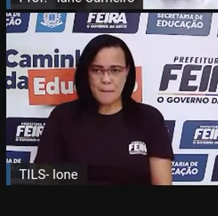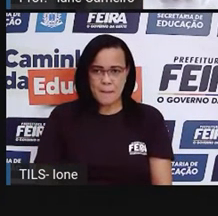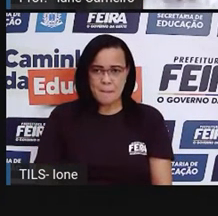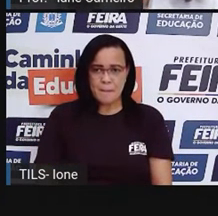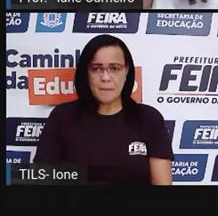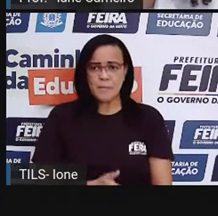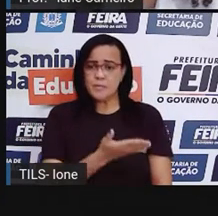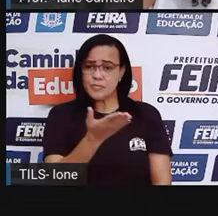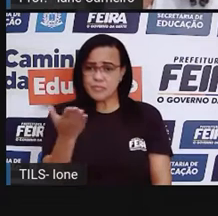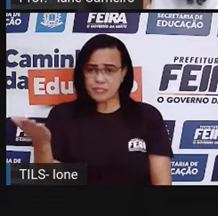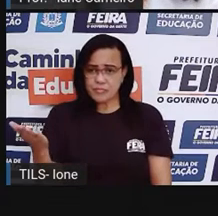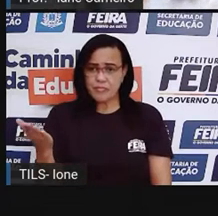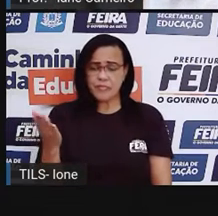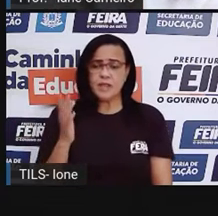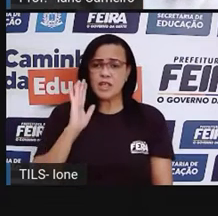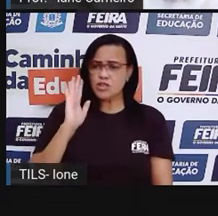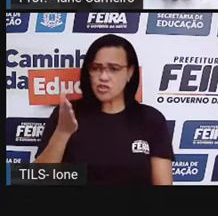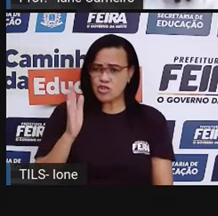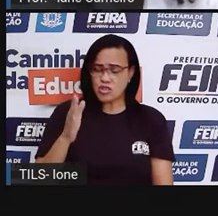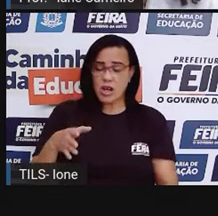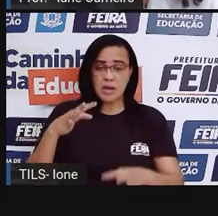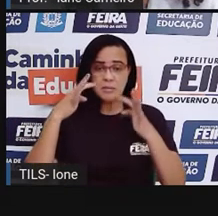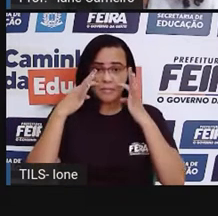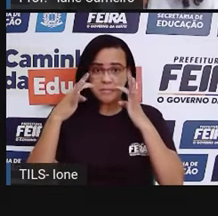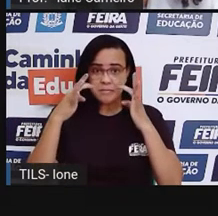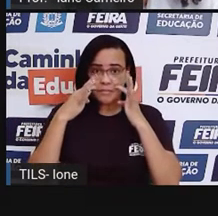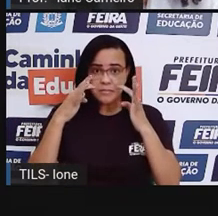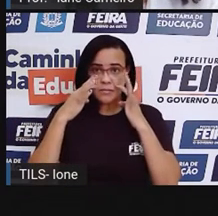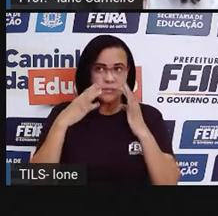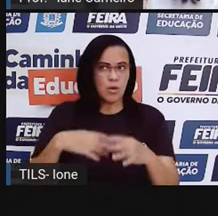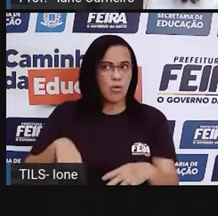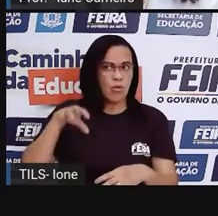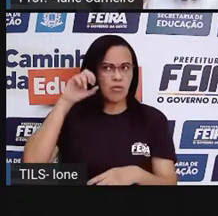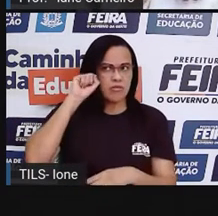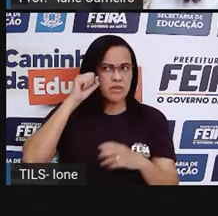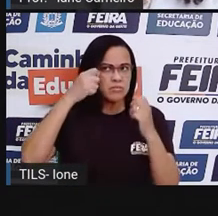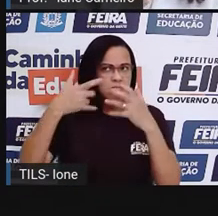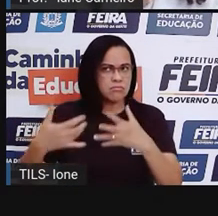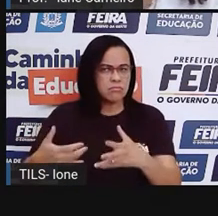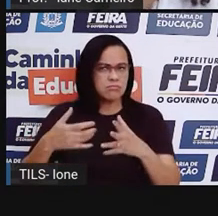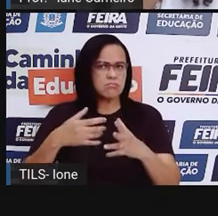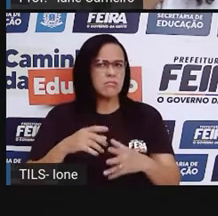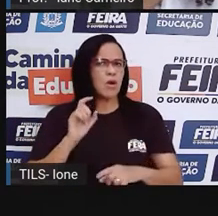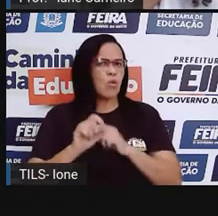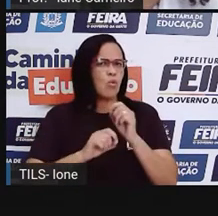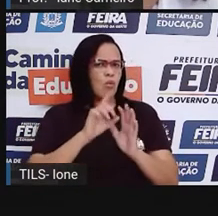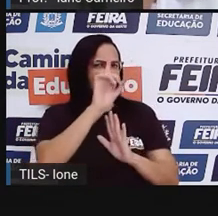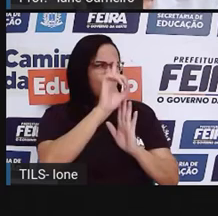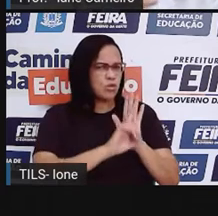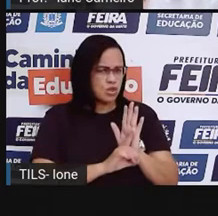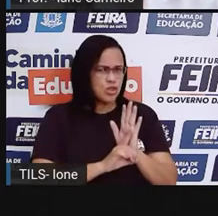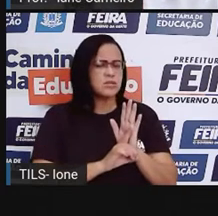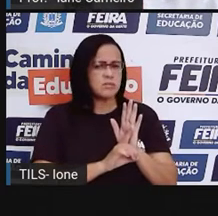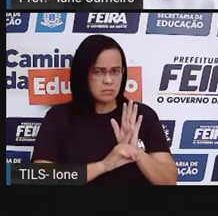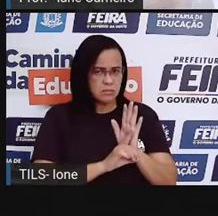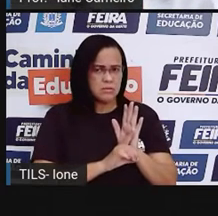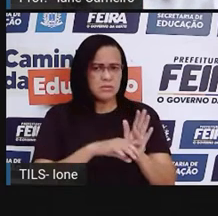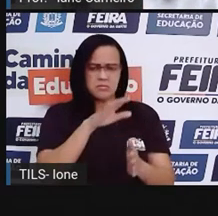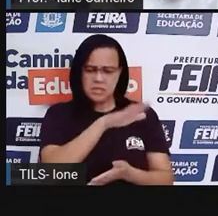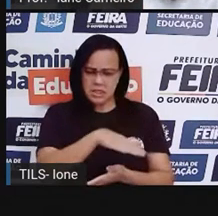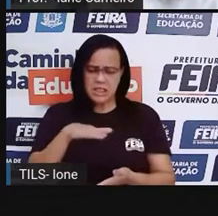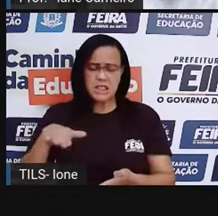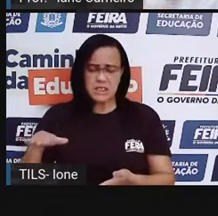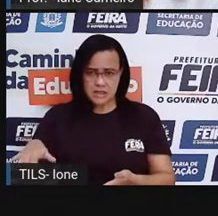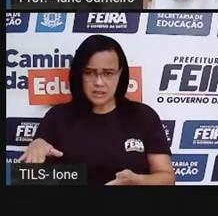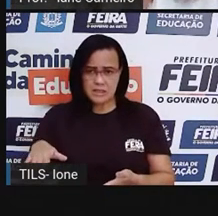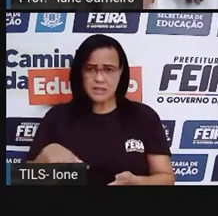Você, né, já ouviu falar nesse estatuto? Pois é, a Pró já apresentou para vocês, né? Eu já apresentei a Carta